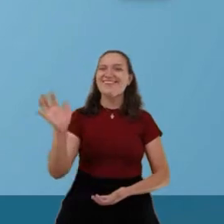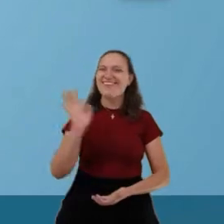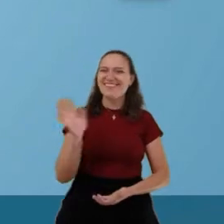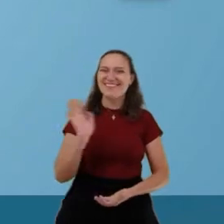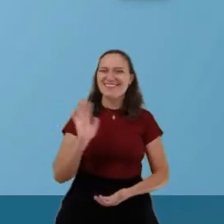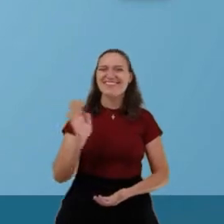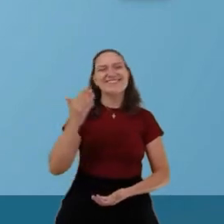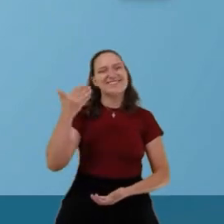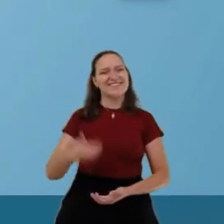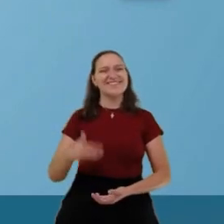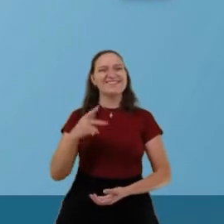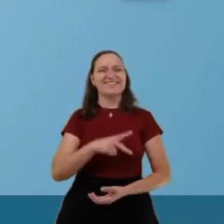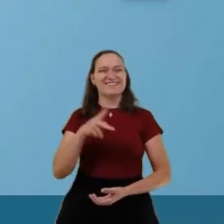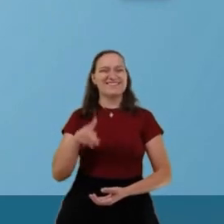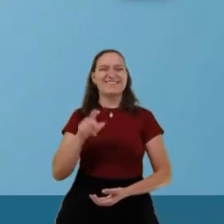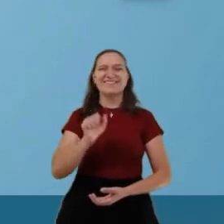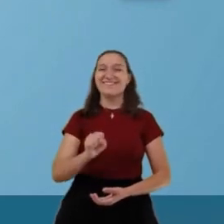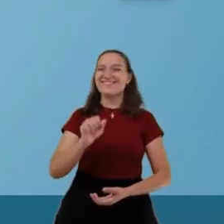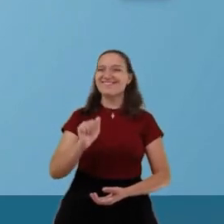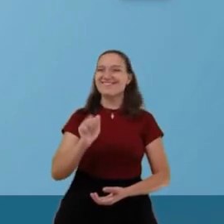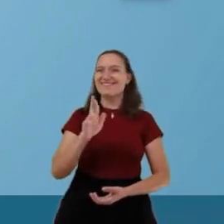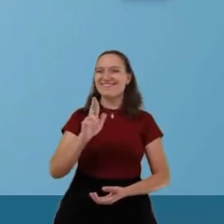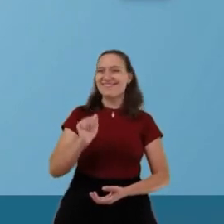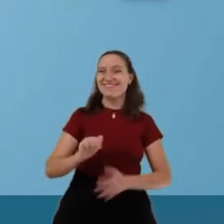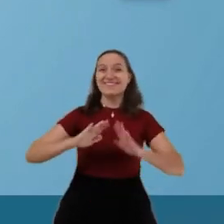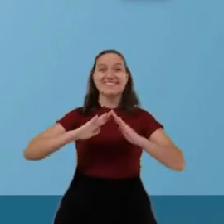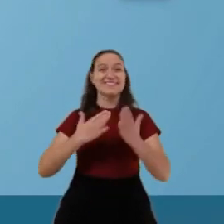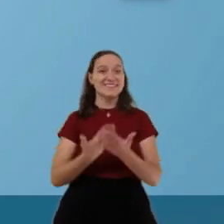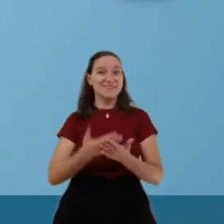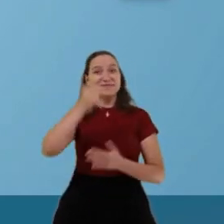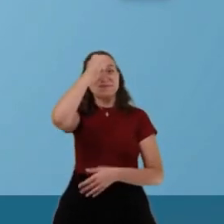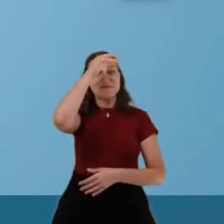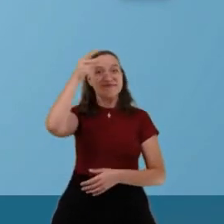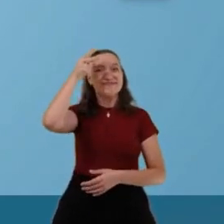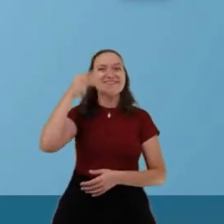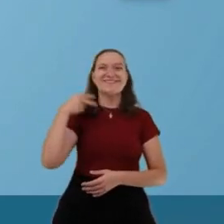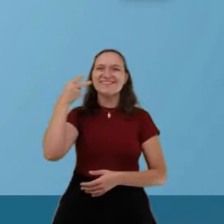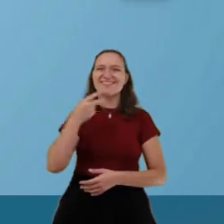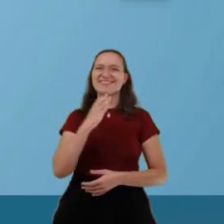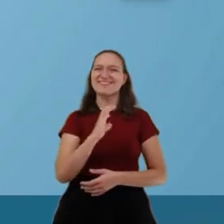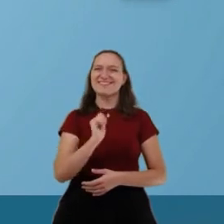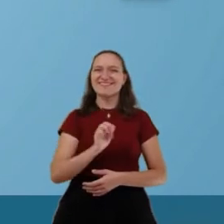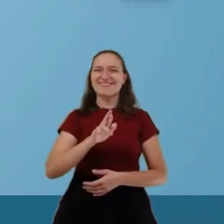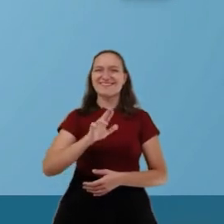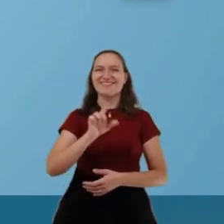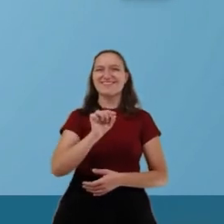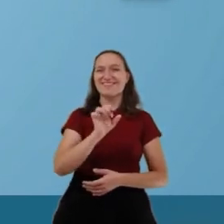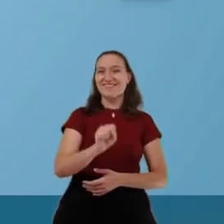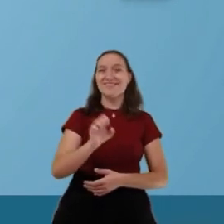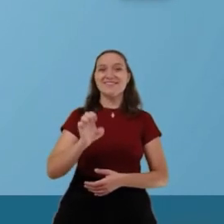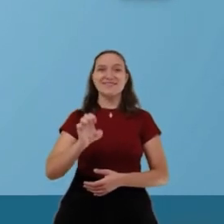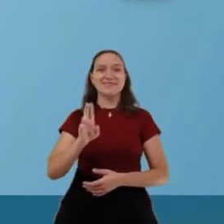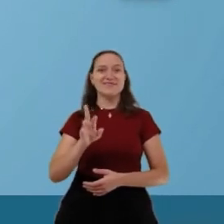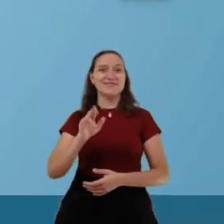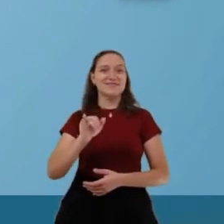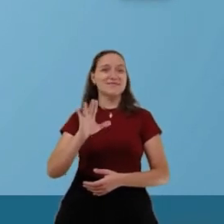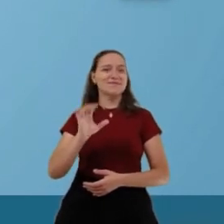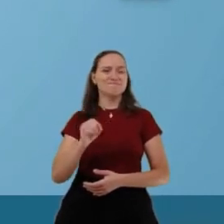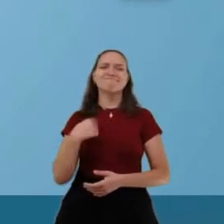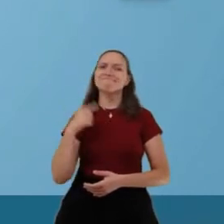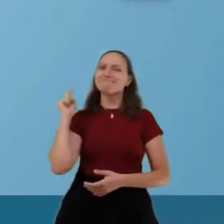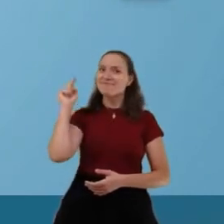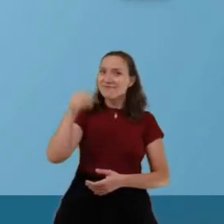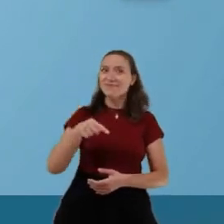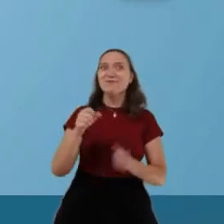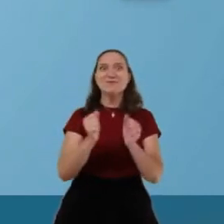Olá, eu sou a professora Sara Moraes da Escola Municipal Vereador Carlos Eurico de Camargo Alves e estarei com